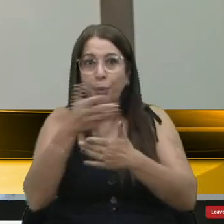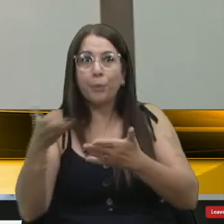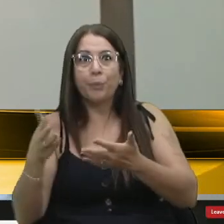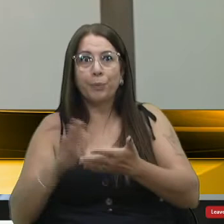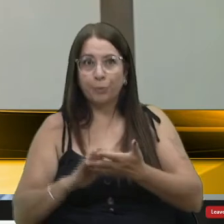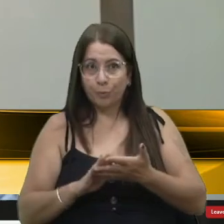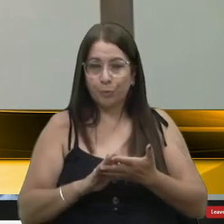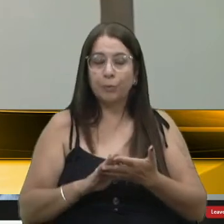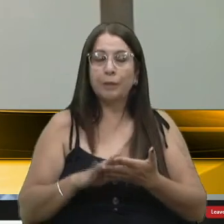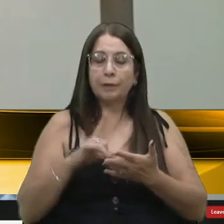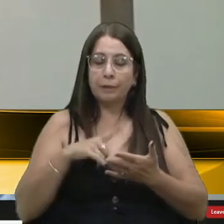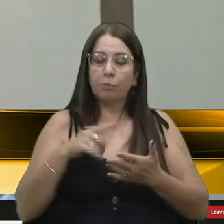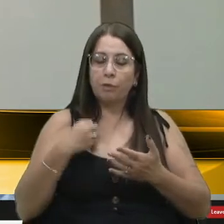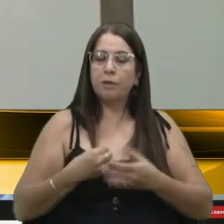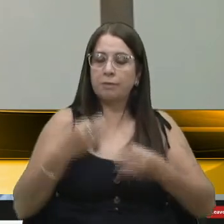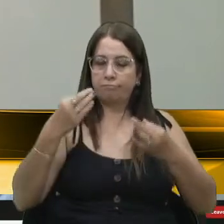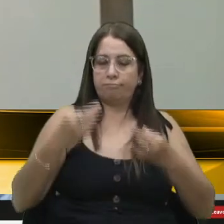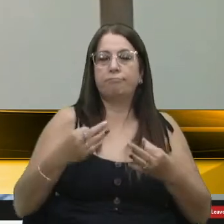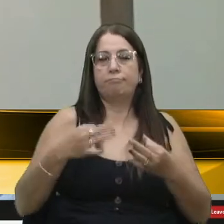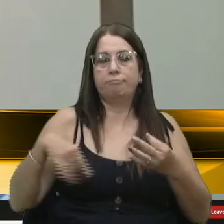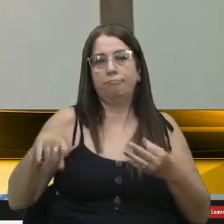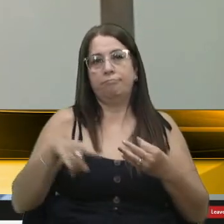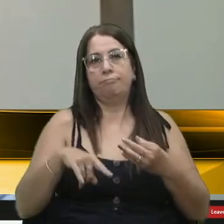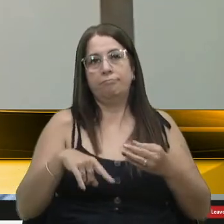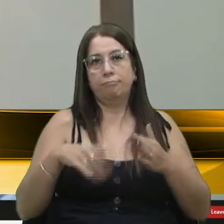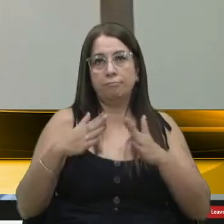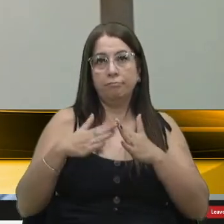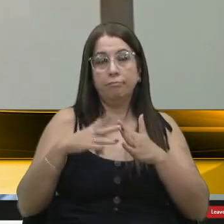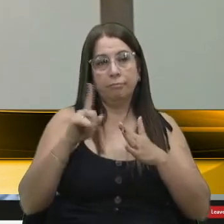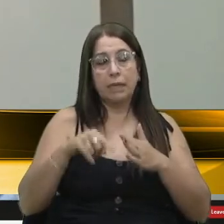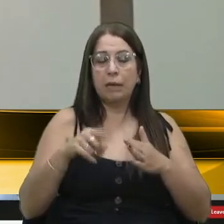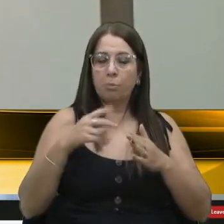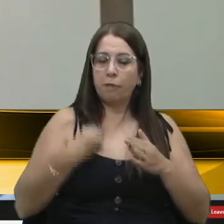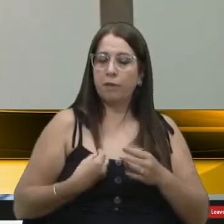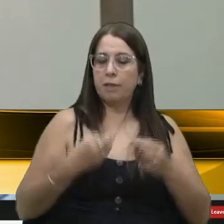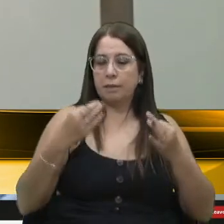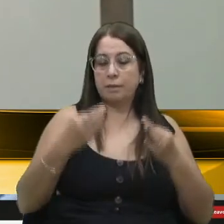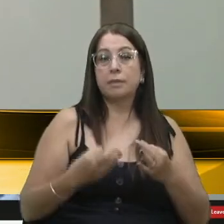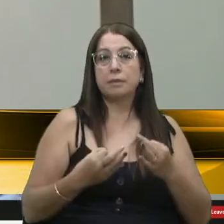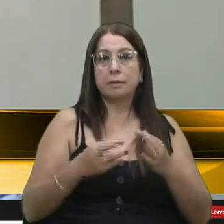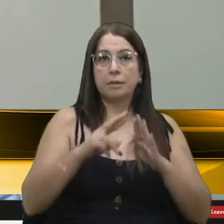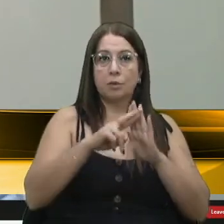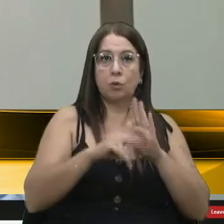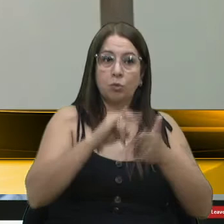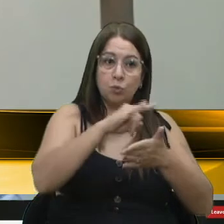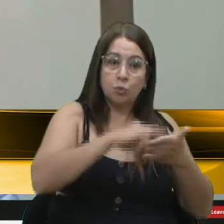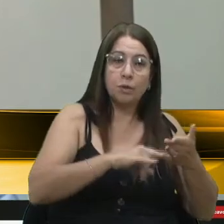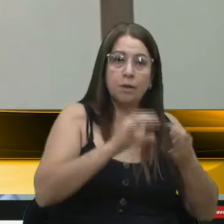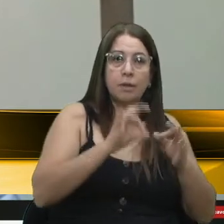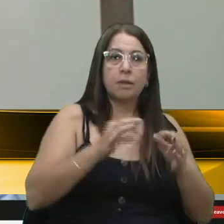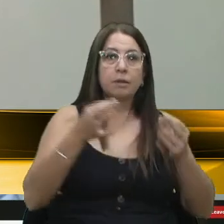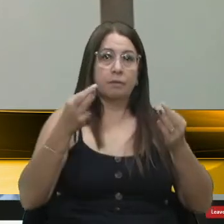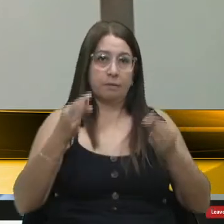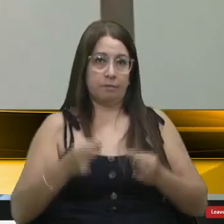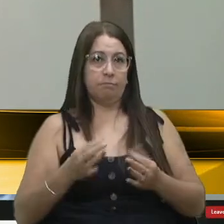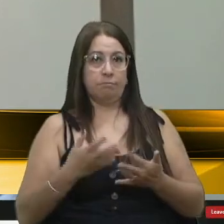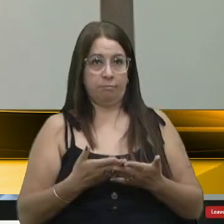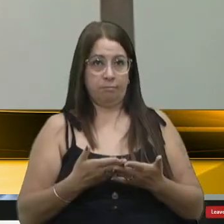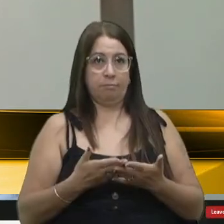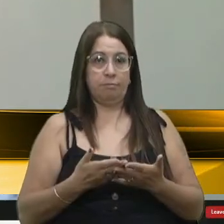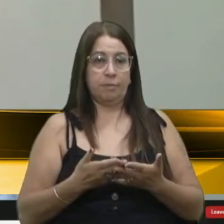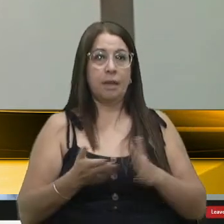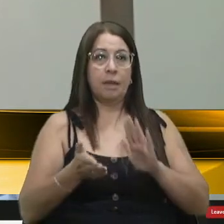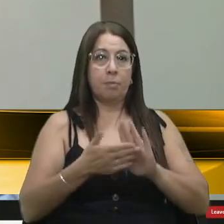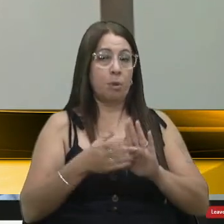Então, deu dignidade. Moradia é dignidade. Regularização é dignidade. É